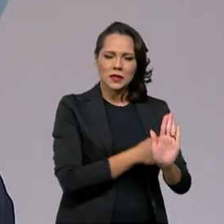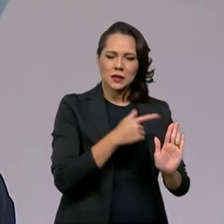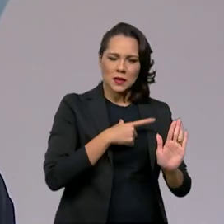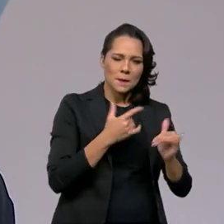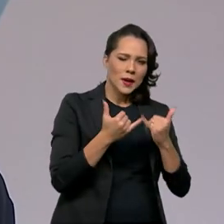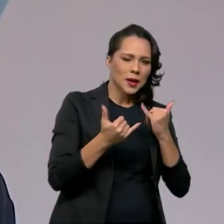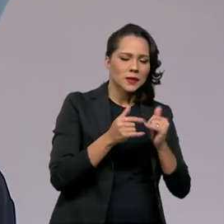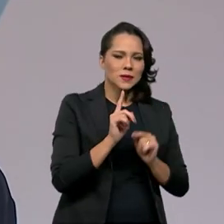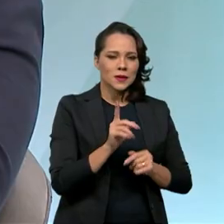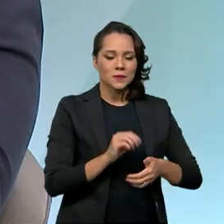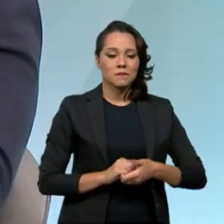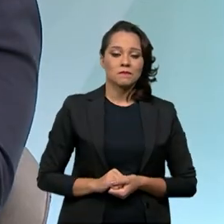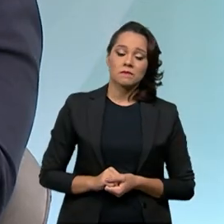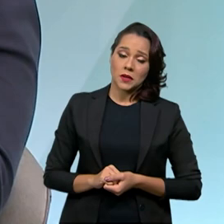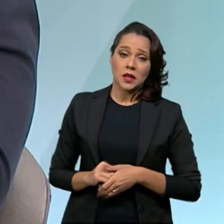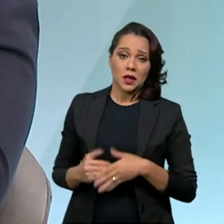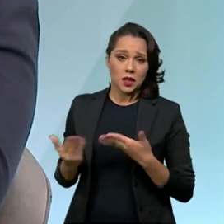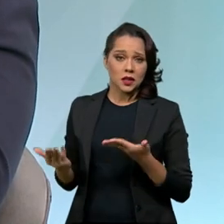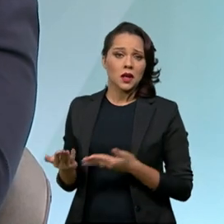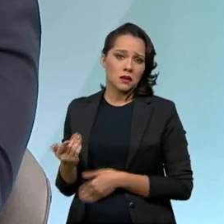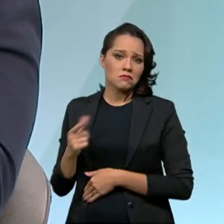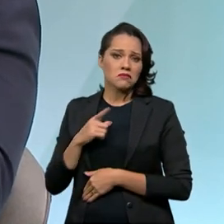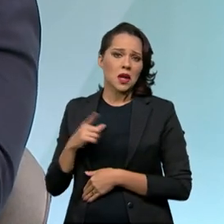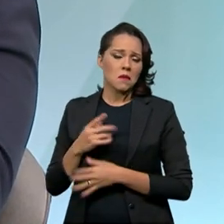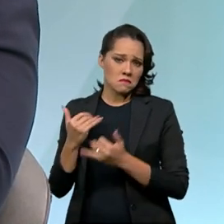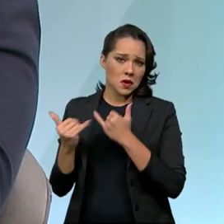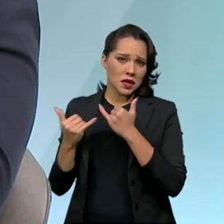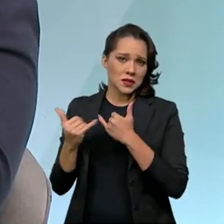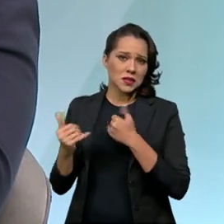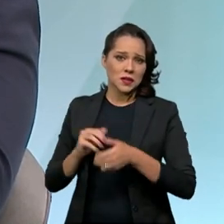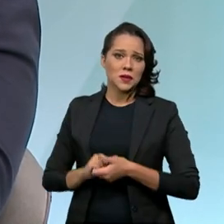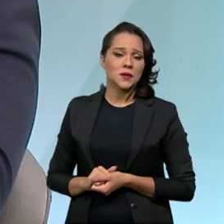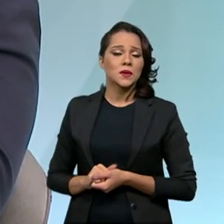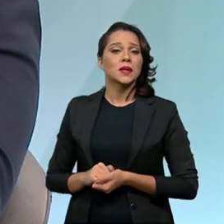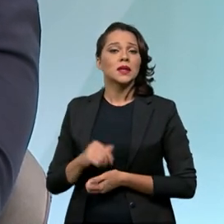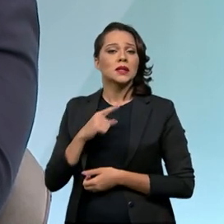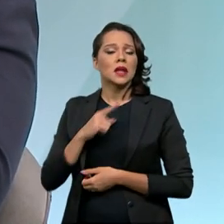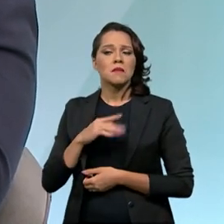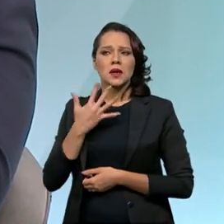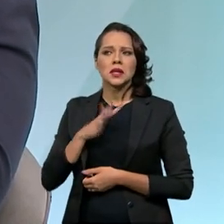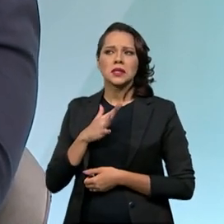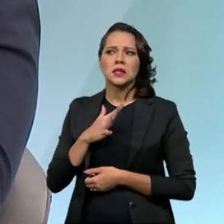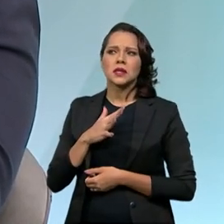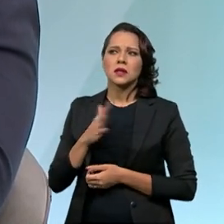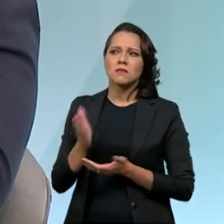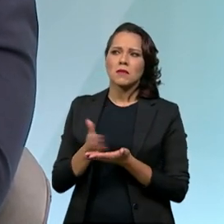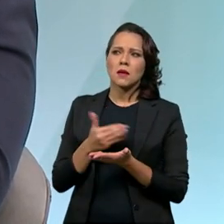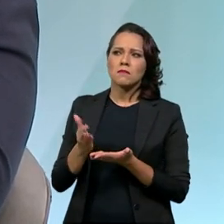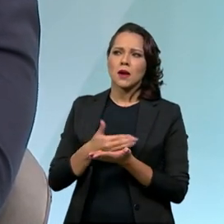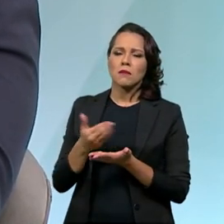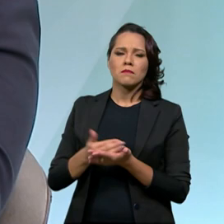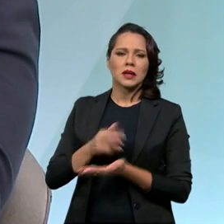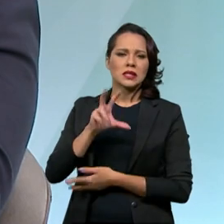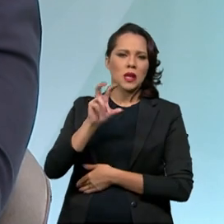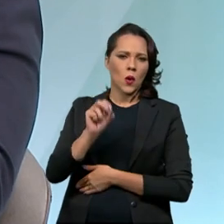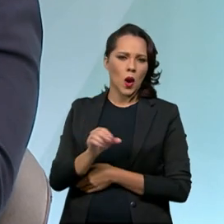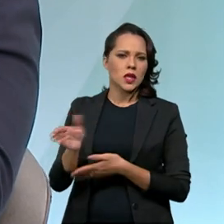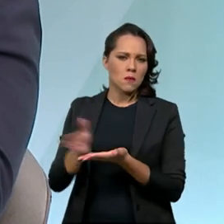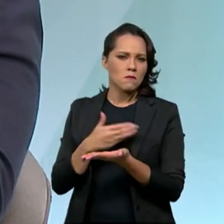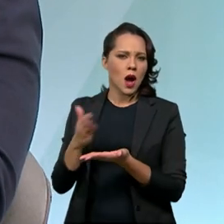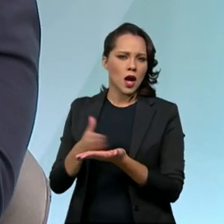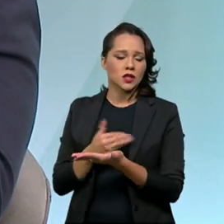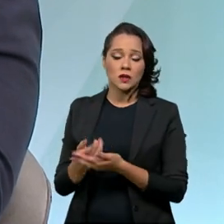correspondência ou não? Na verdade, tem uma semelhança. Ela tem, se eu não me engano, cerca de 50 páginas, né?